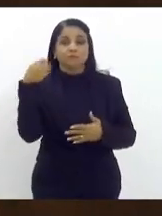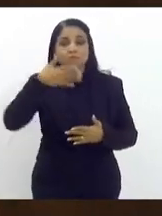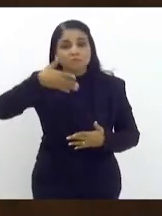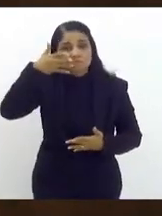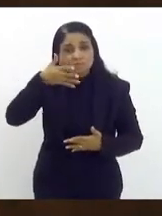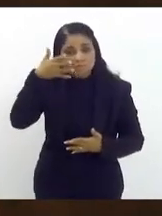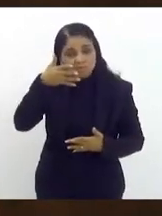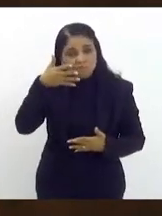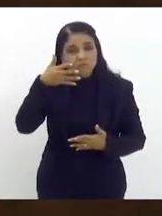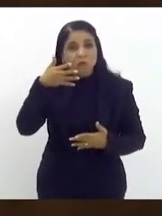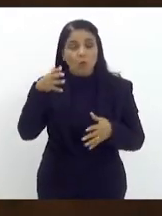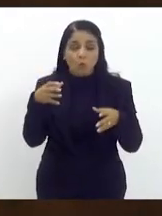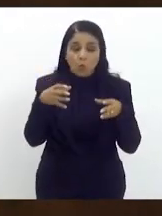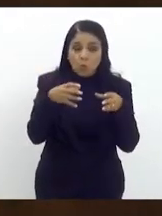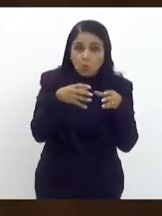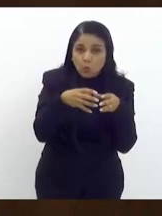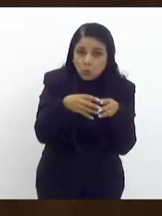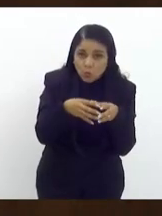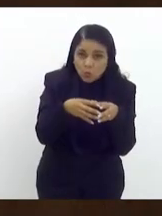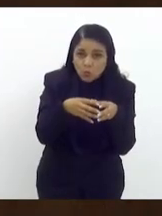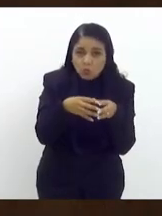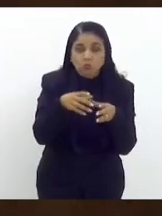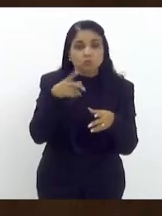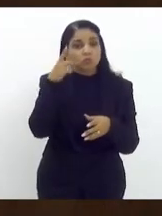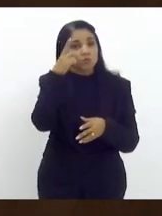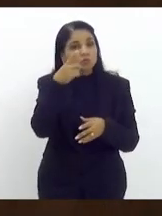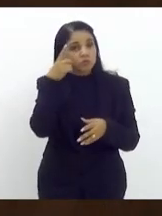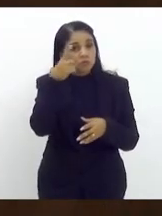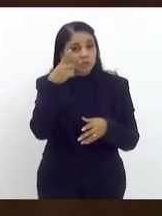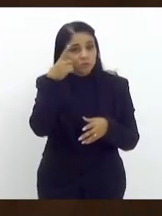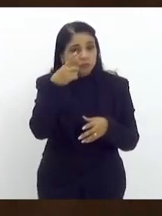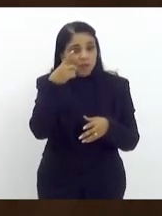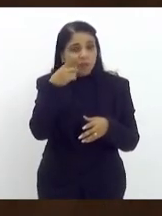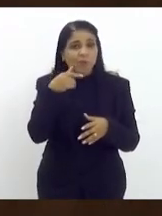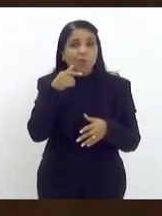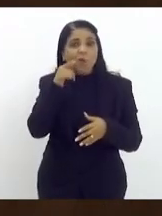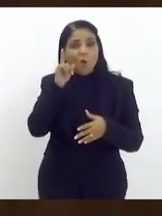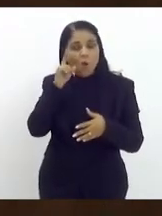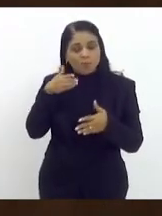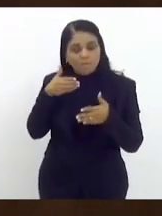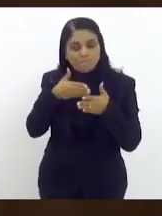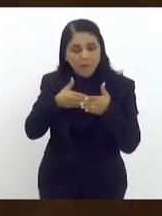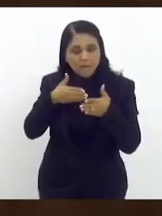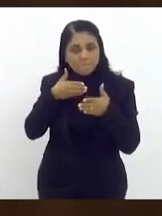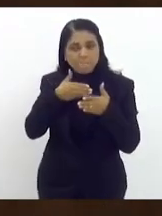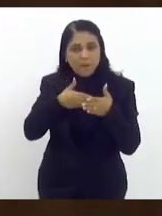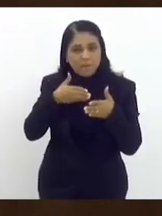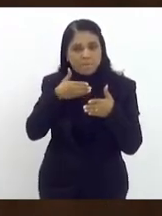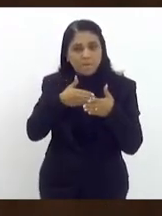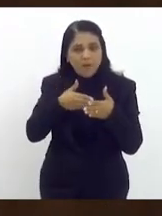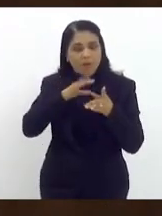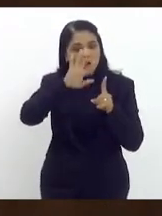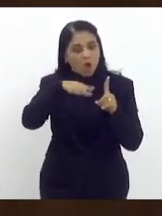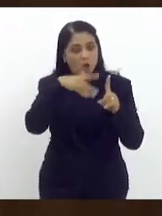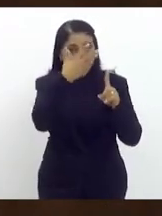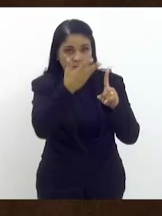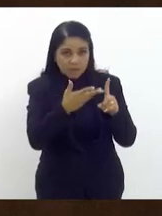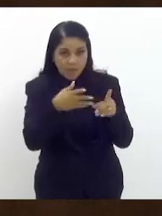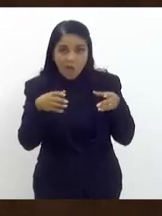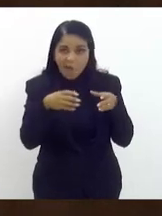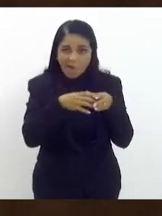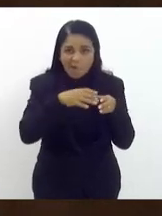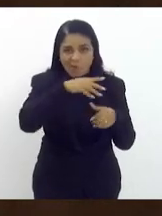um grupo numeroso de deputados ter obstruído ontem a homenagem que a gente fez ao arco-íris